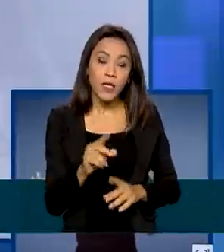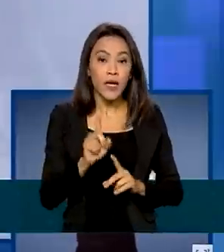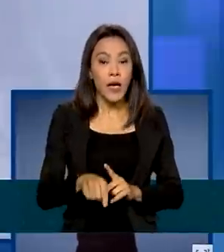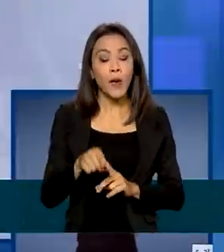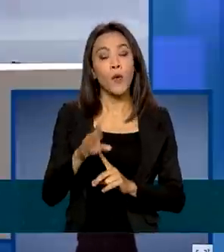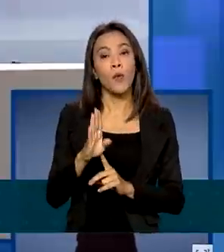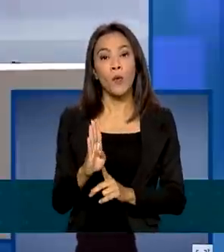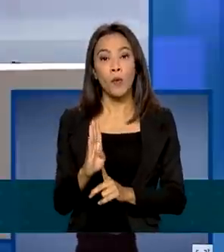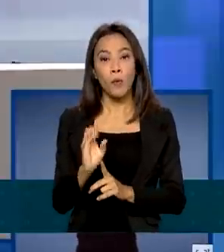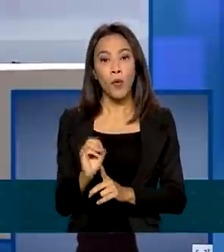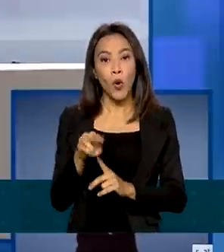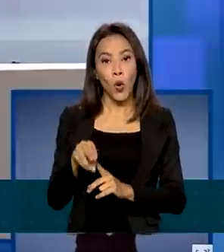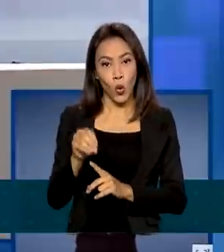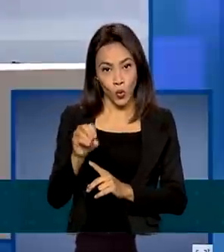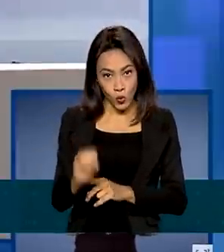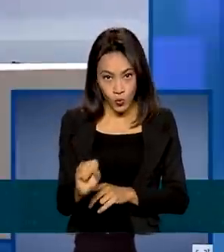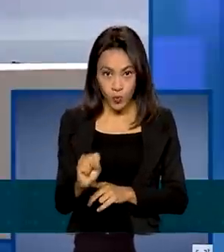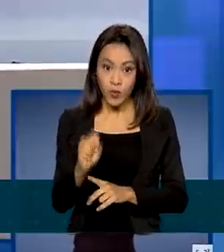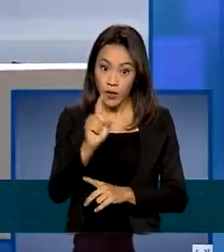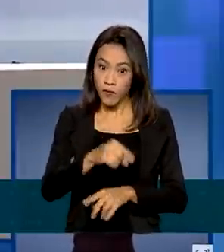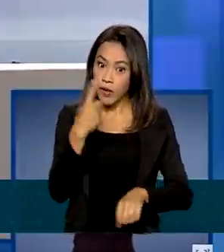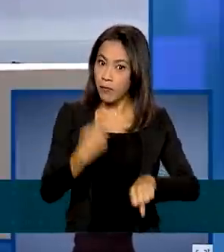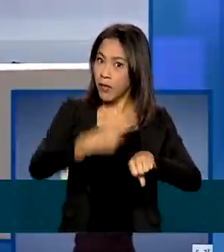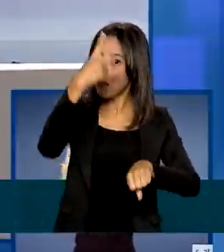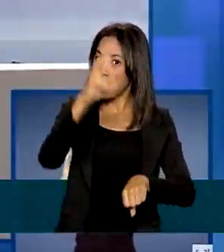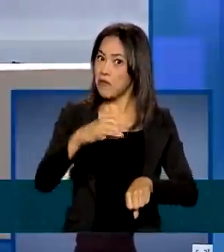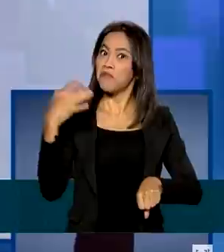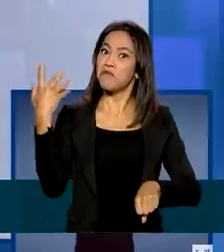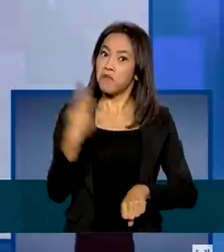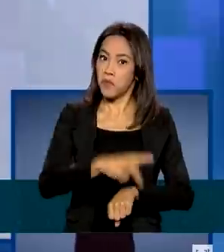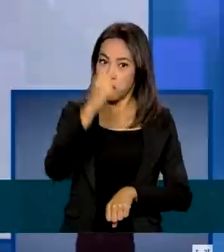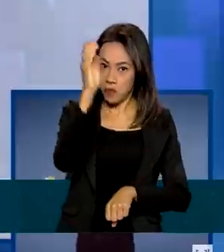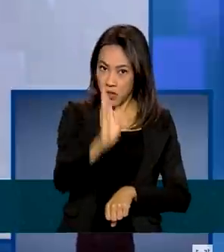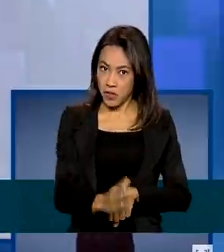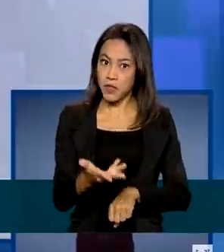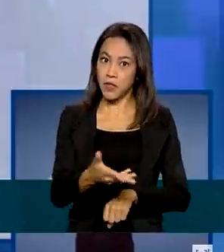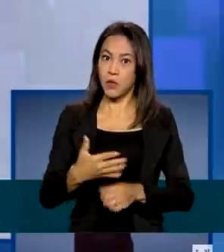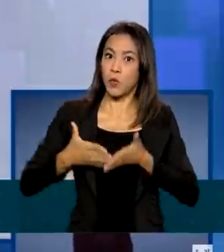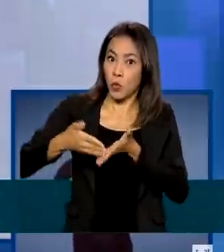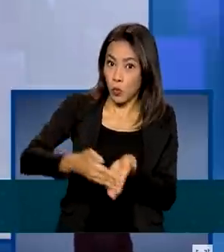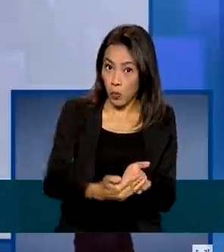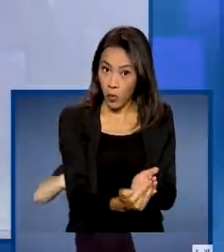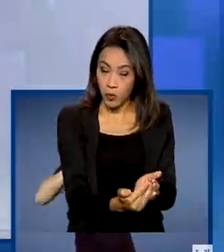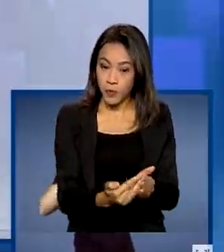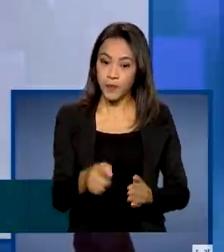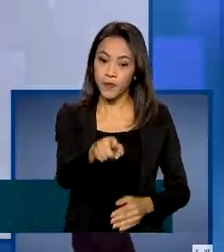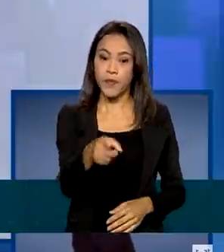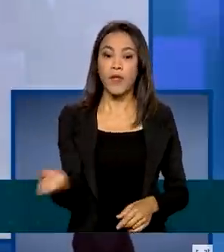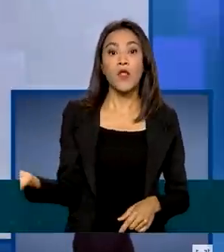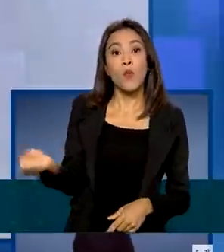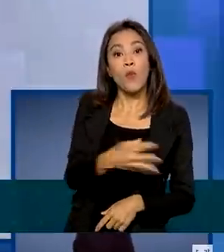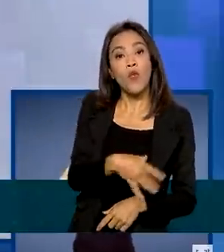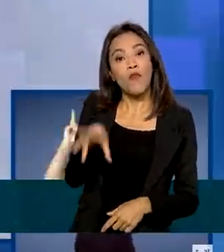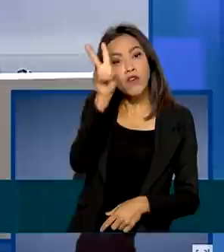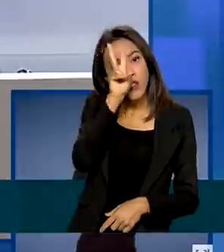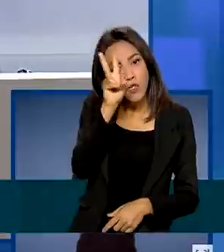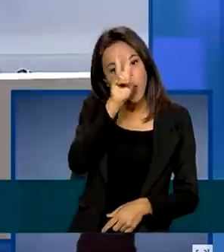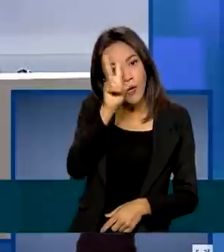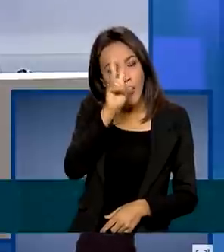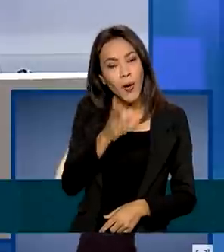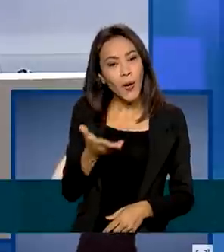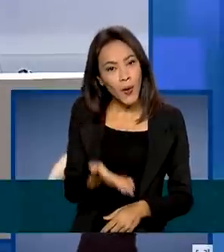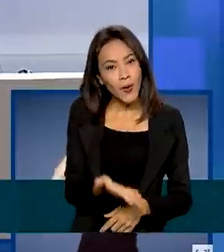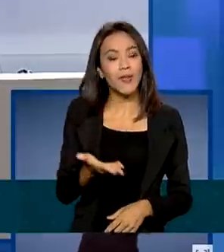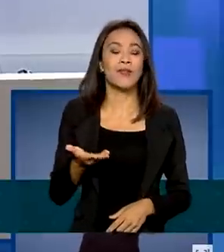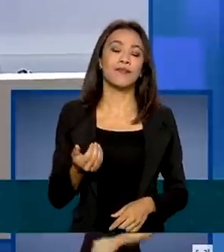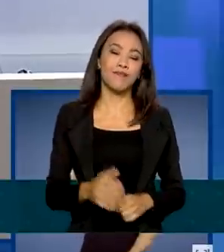primeira desestatização da história do setor portuário brasileiro. Uma nova história do setor portuário brasileiro está se inaugurando. E